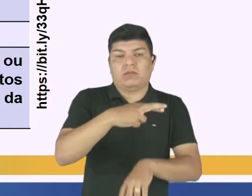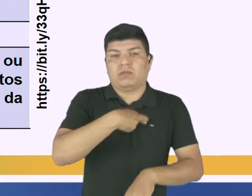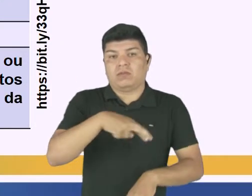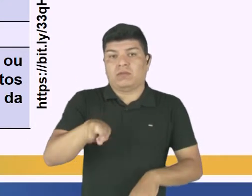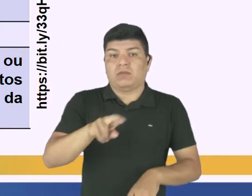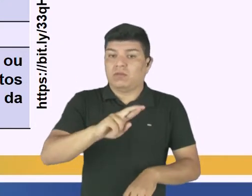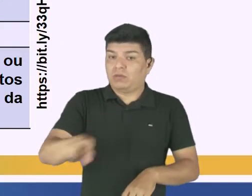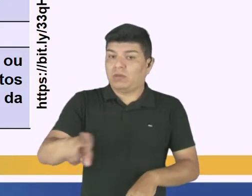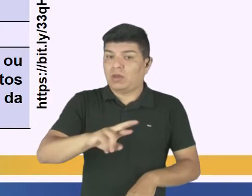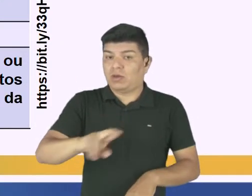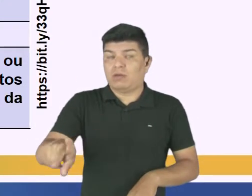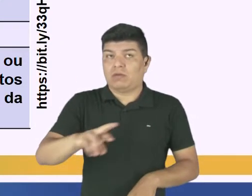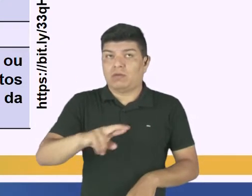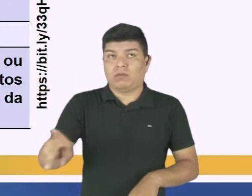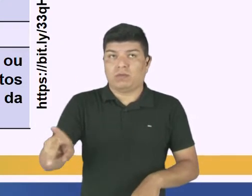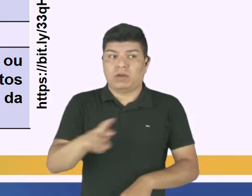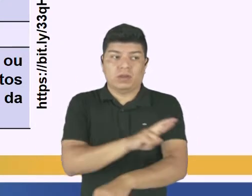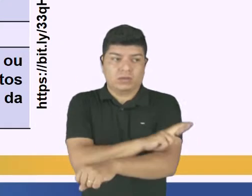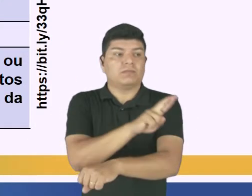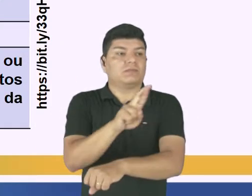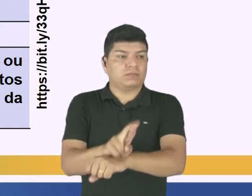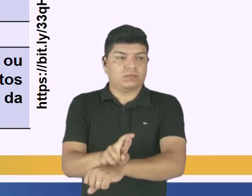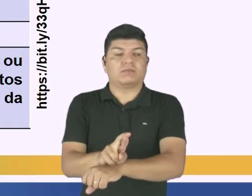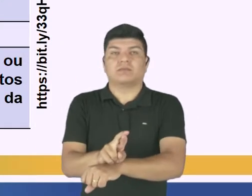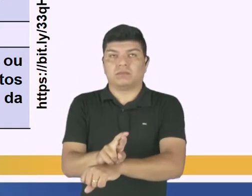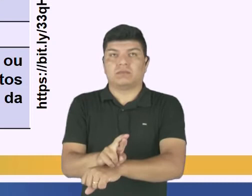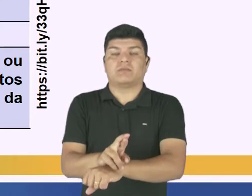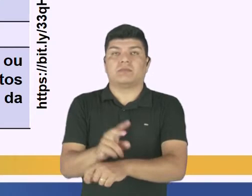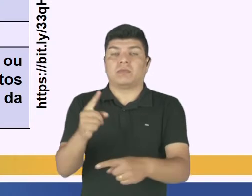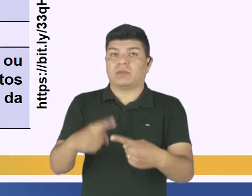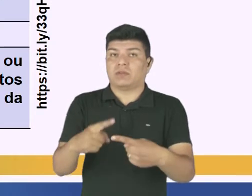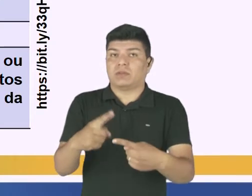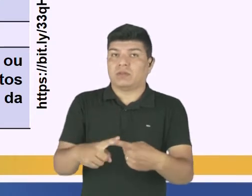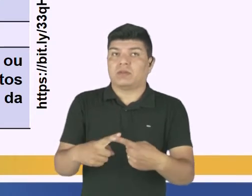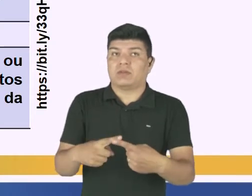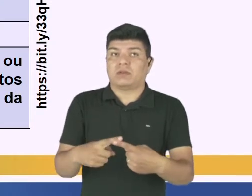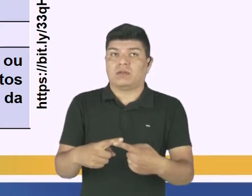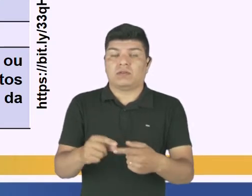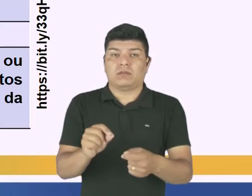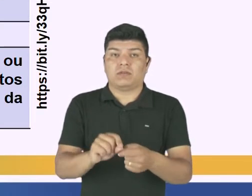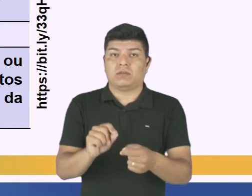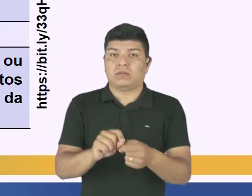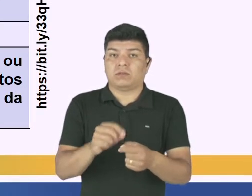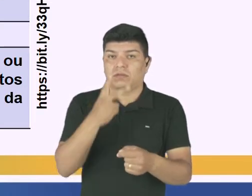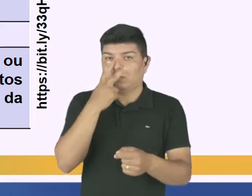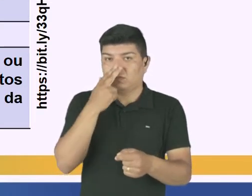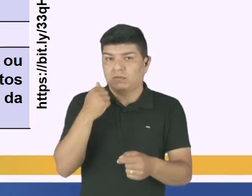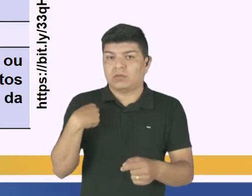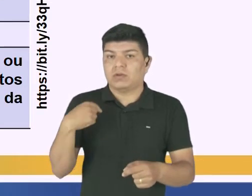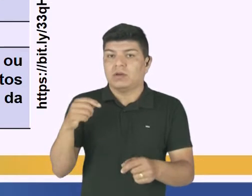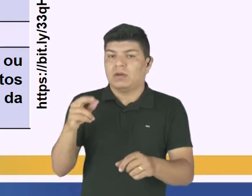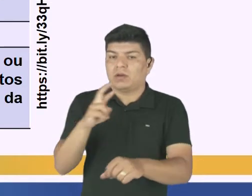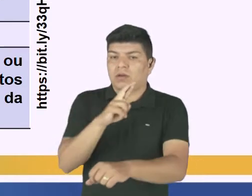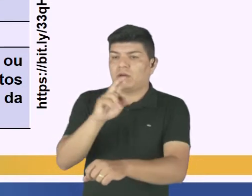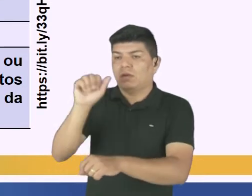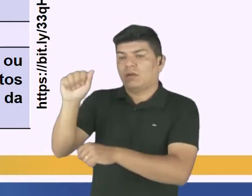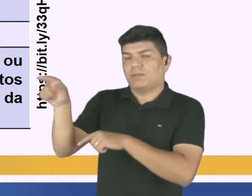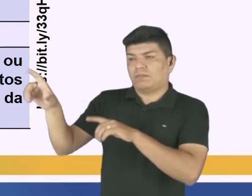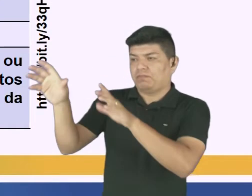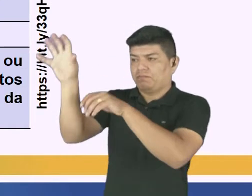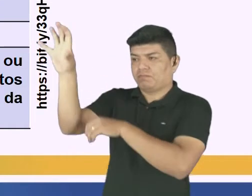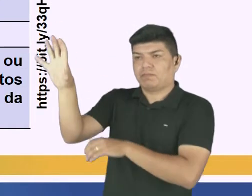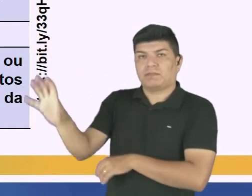Não é religião, porque nós não praticamos proselitismo. Nós não fazemos, puxamos sardinha para a religião A ou B.